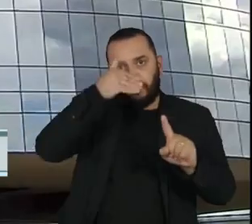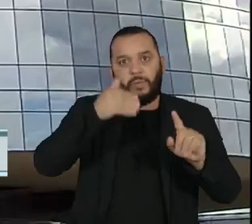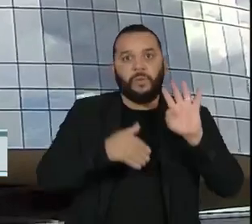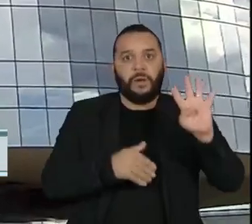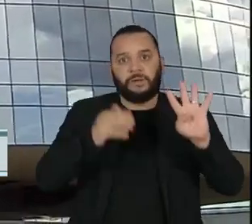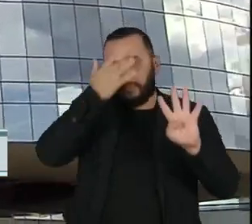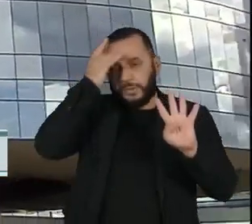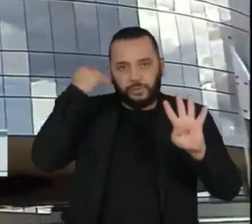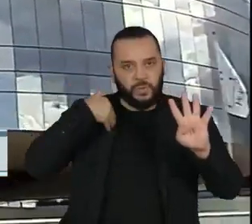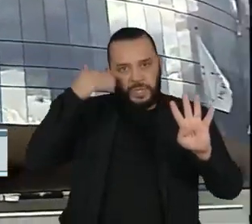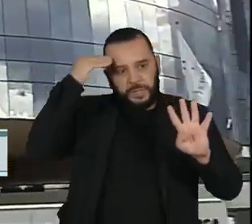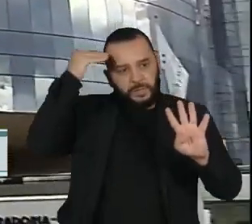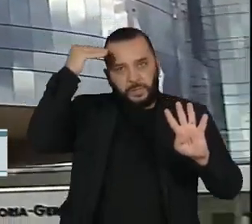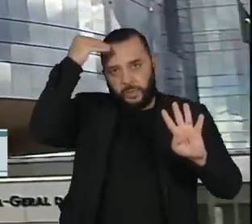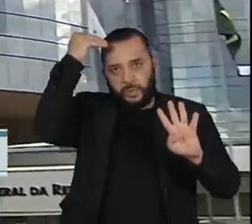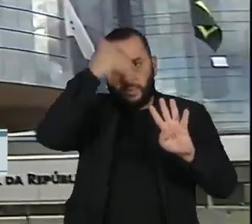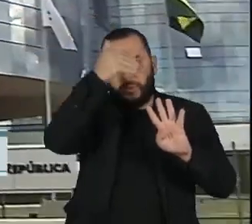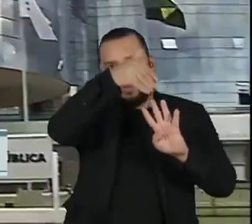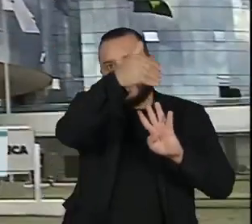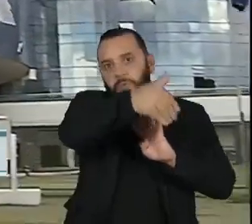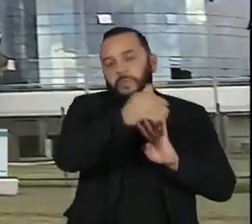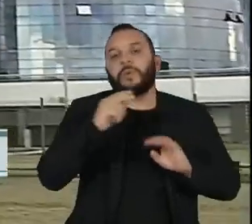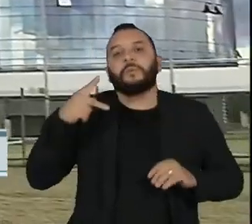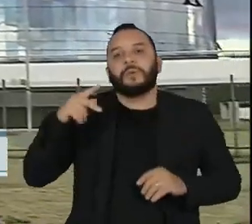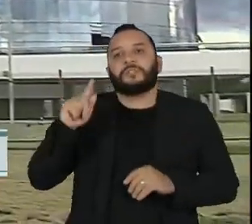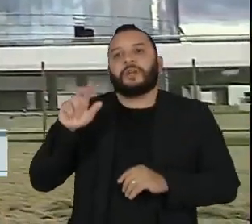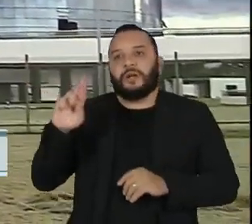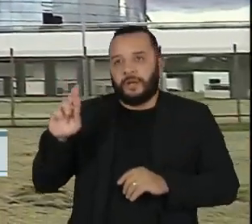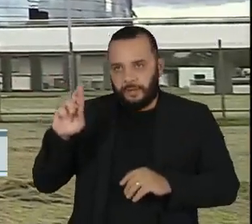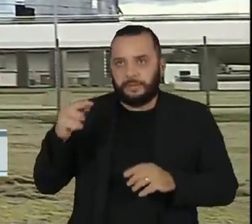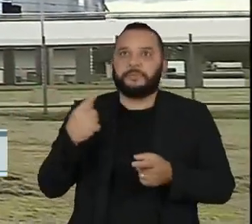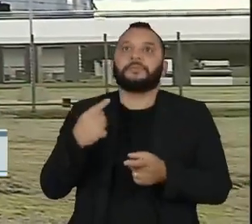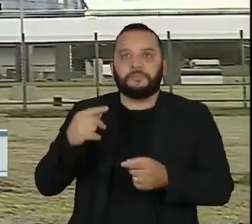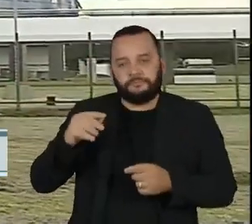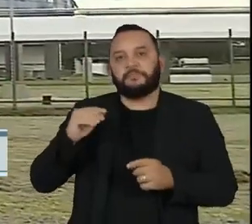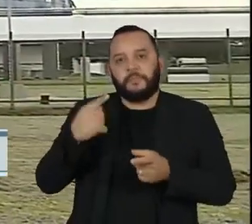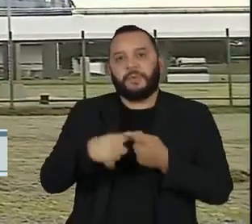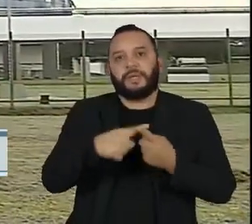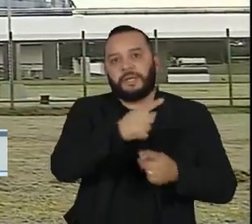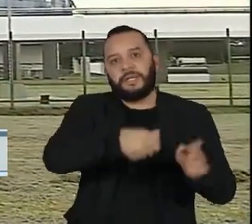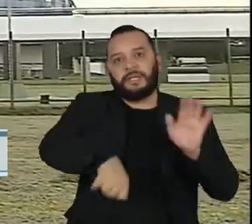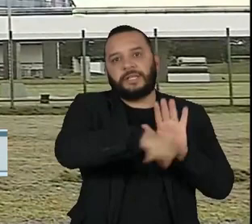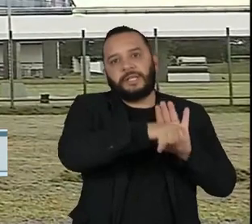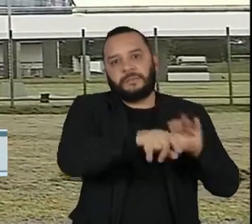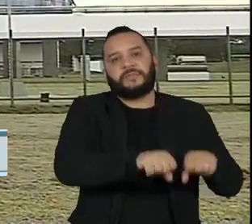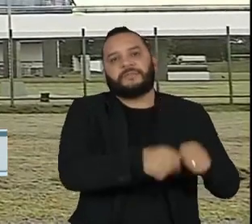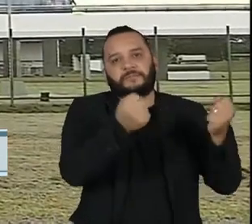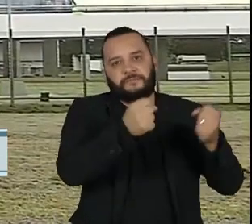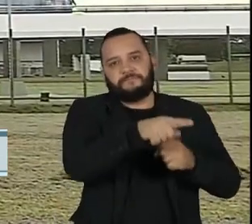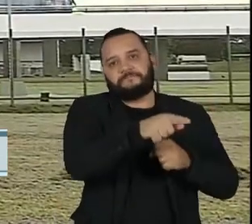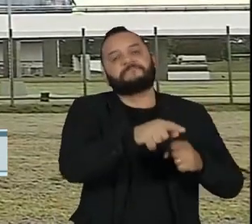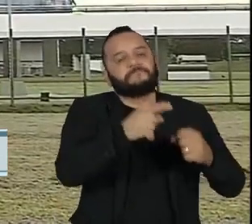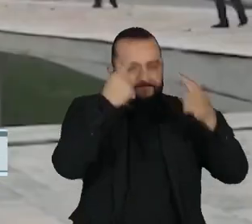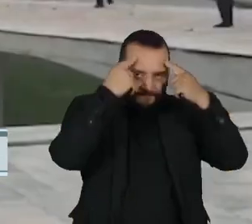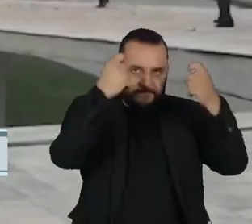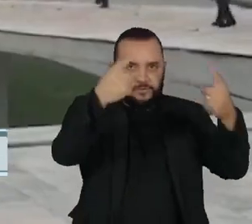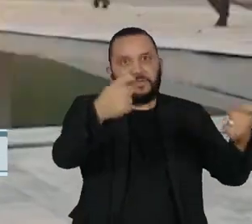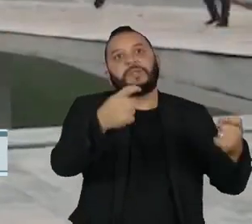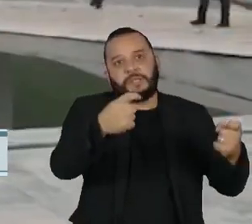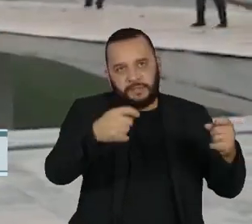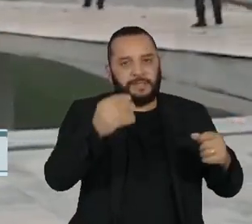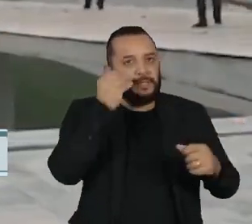acusados pela Procuradoria-Geral da República por crimes de abolição violenta do Estado Democrático de Direito,